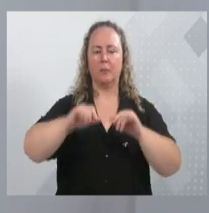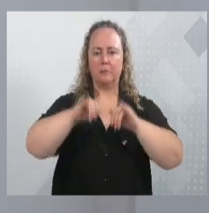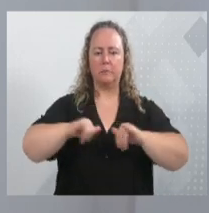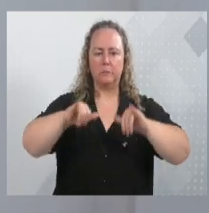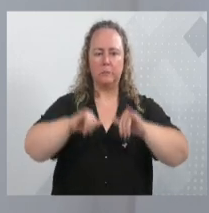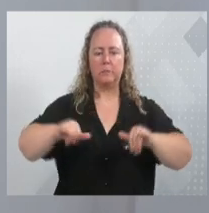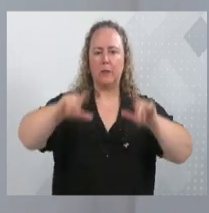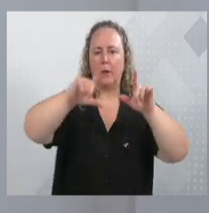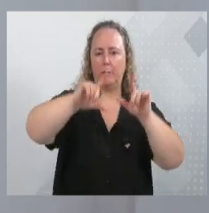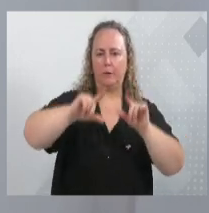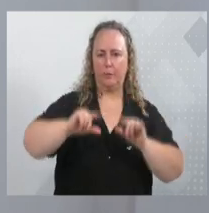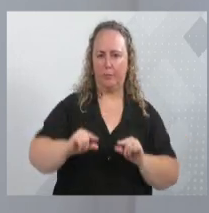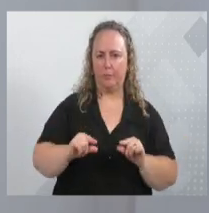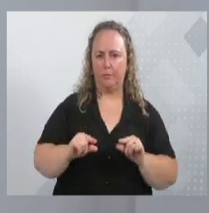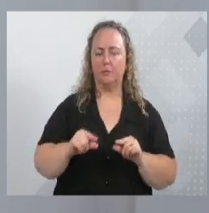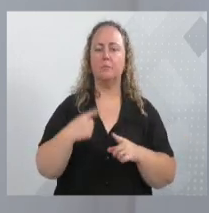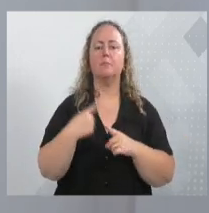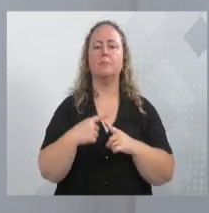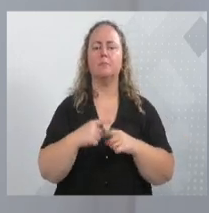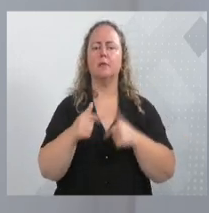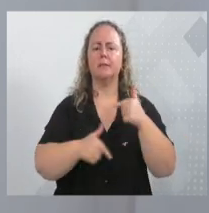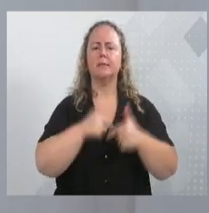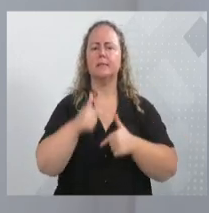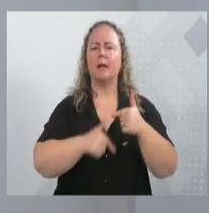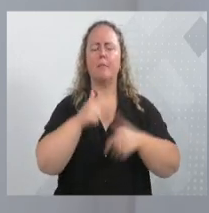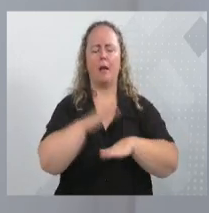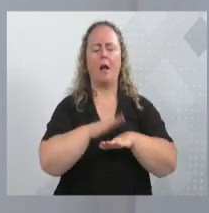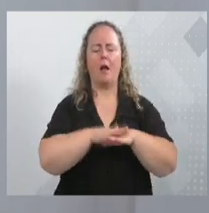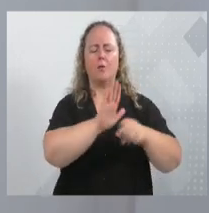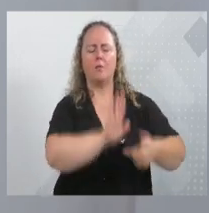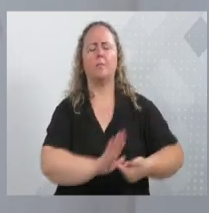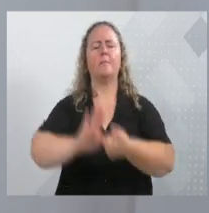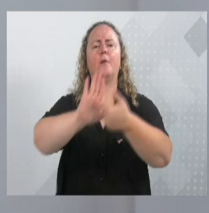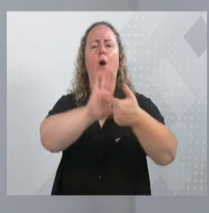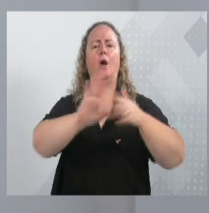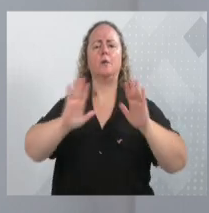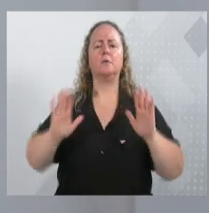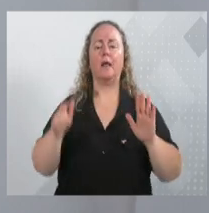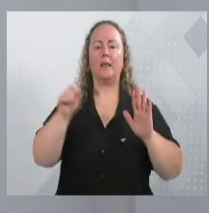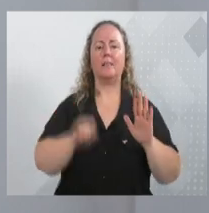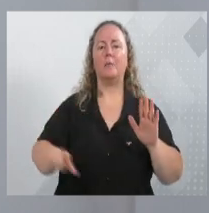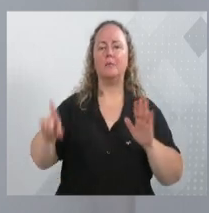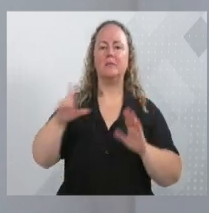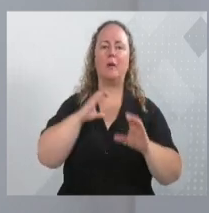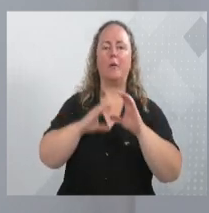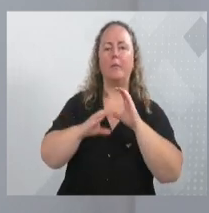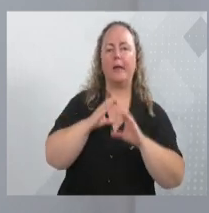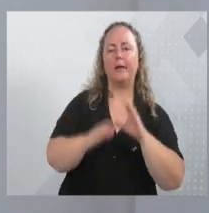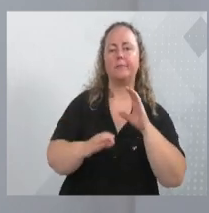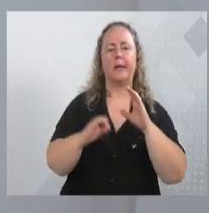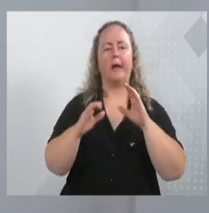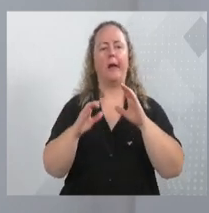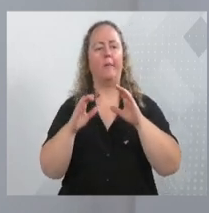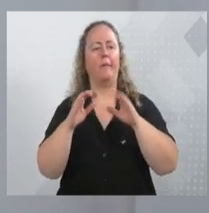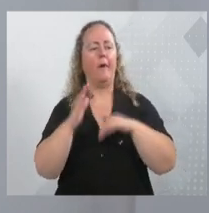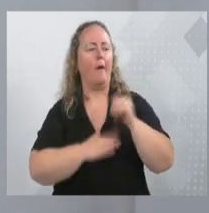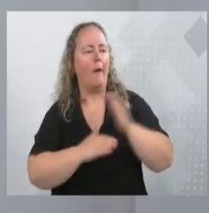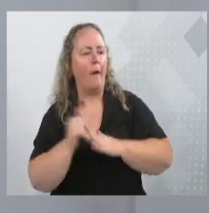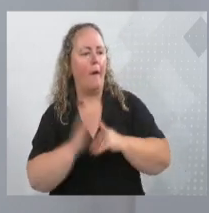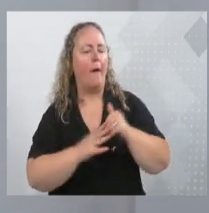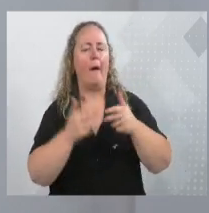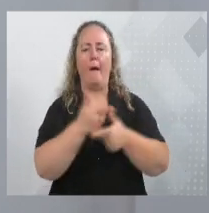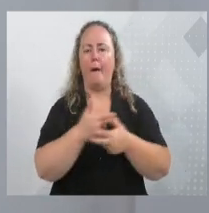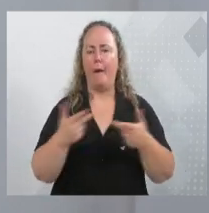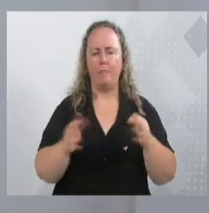comunicação, porque a propaganda vem no trabalho, não precisa ficar gastando dinheiro tanto em comunicação, para ficar mostrando ponte, ficar obras e coisas e tal, gasta